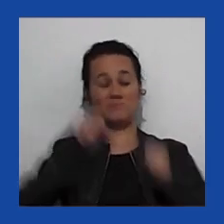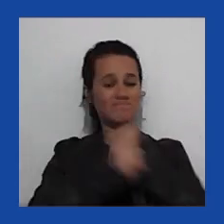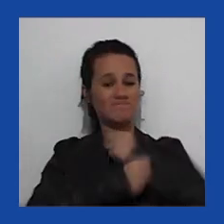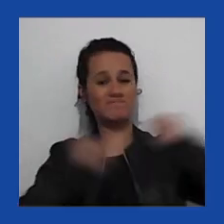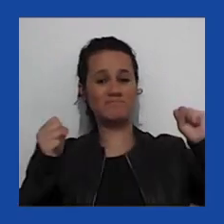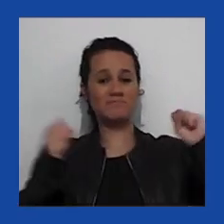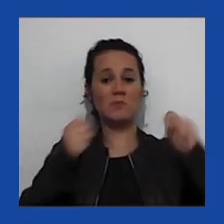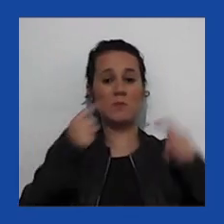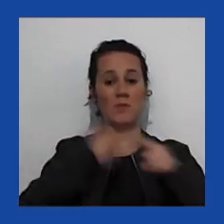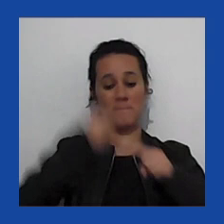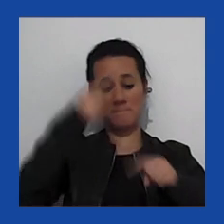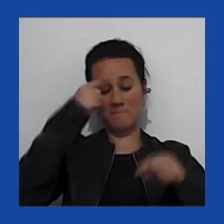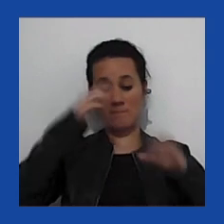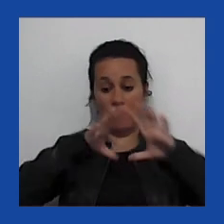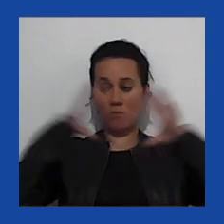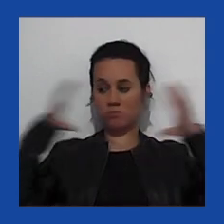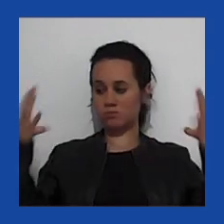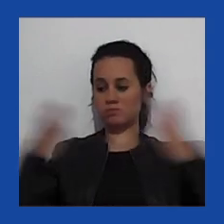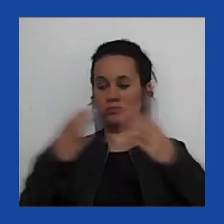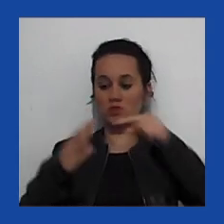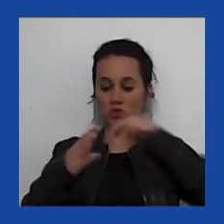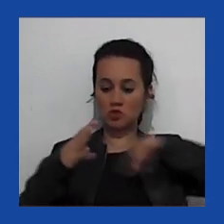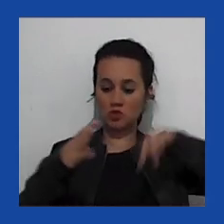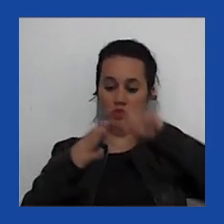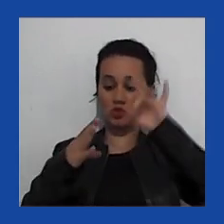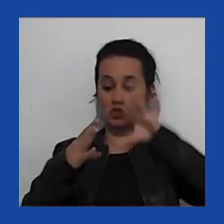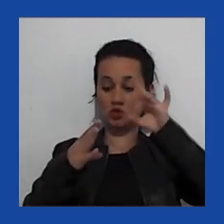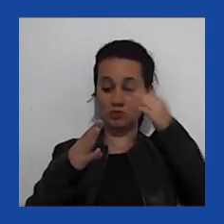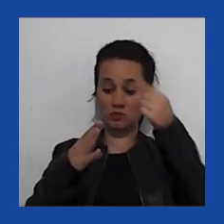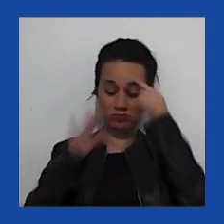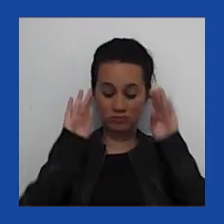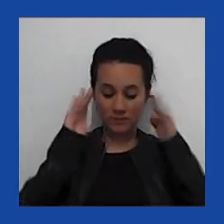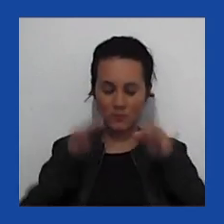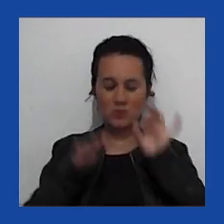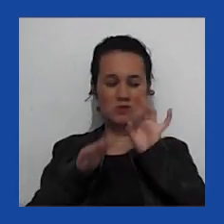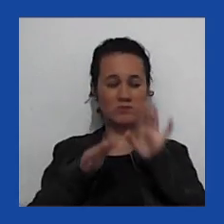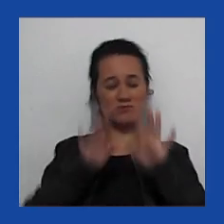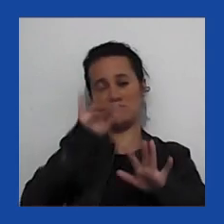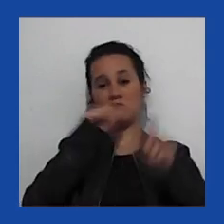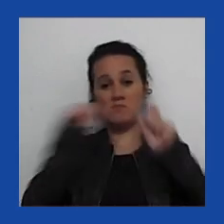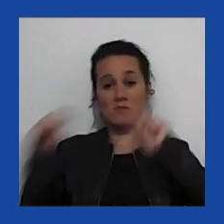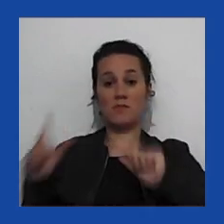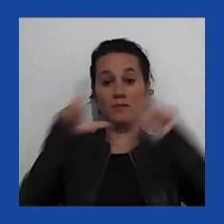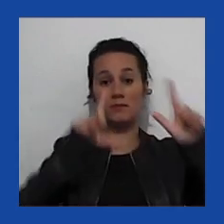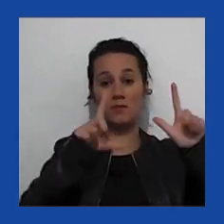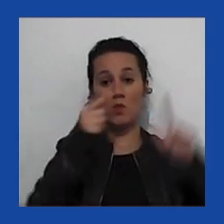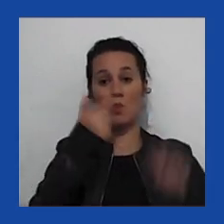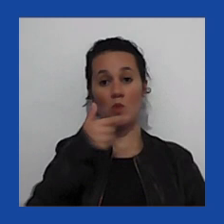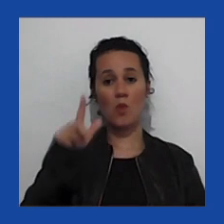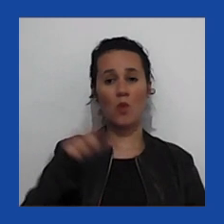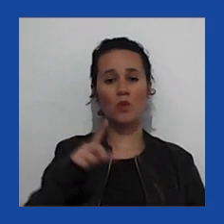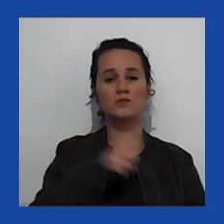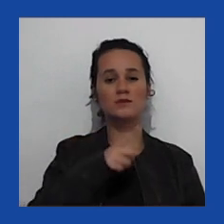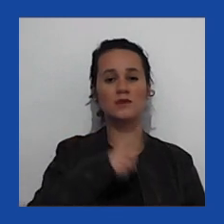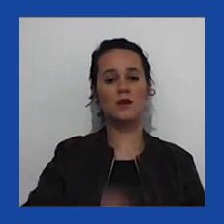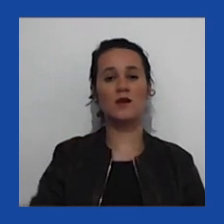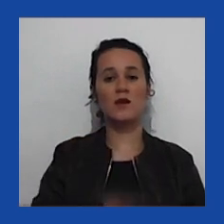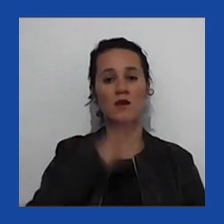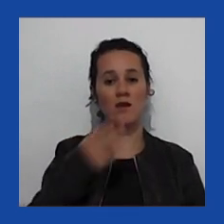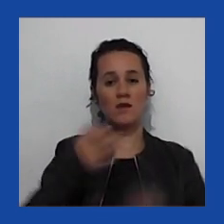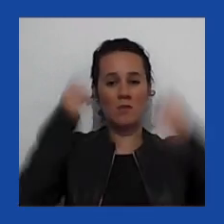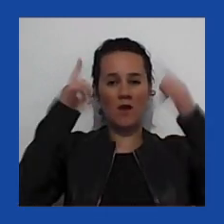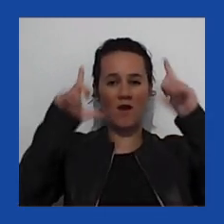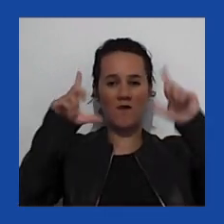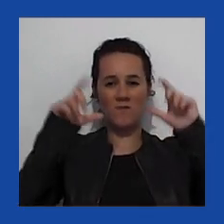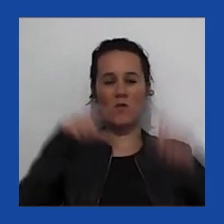dessa bolha que eles podem criar na mídia social. se podemos passar para o próximo slide, isso é uma foto